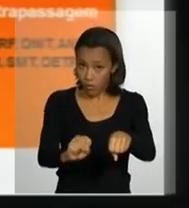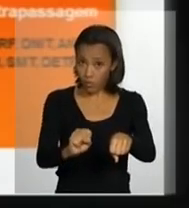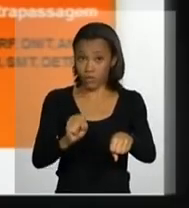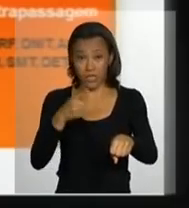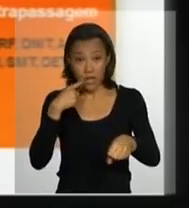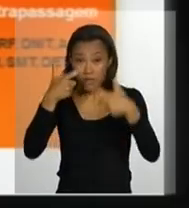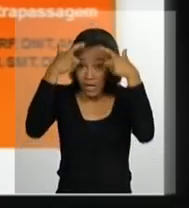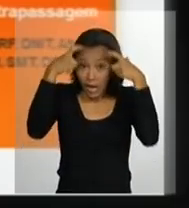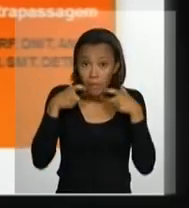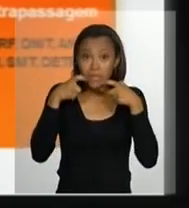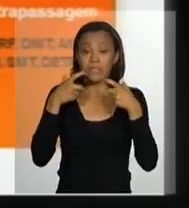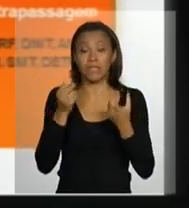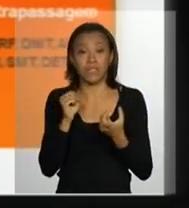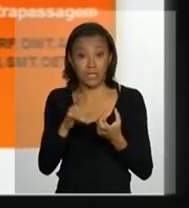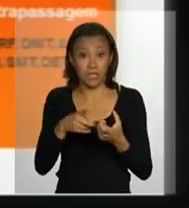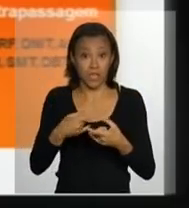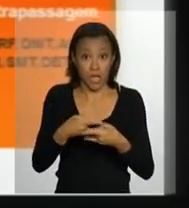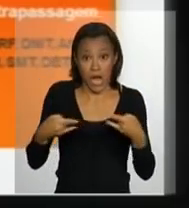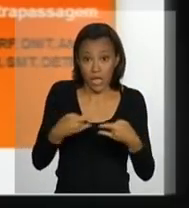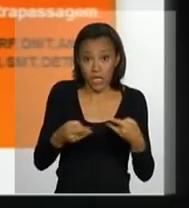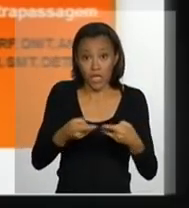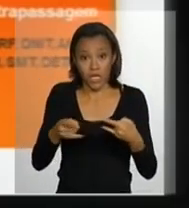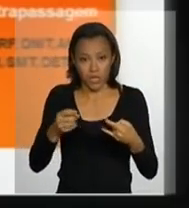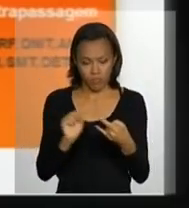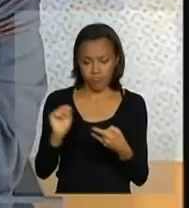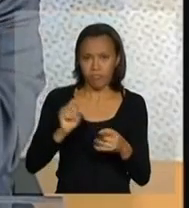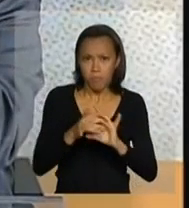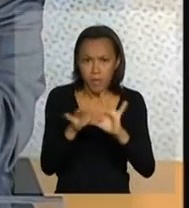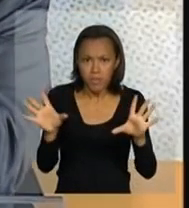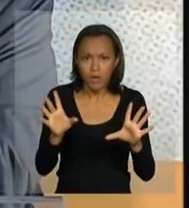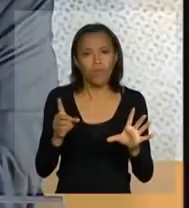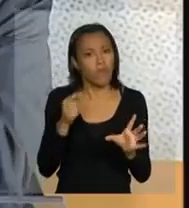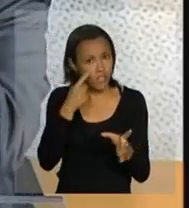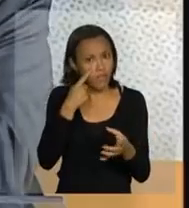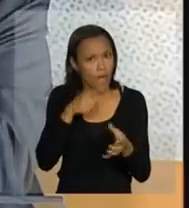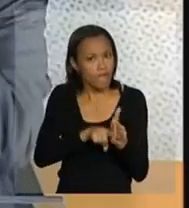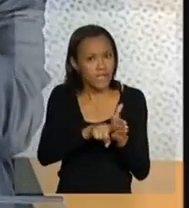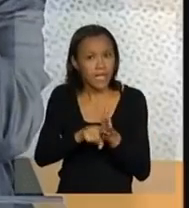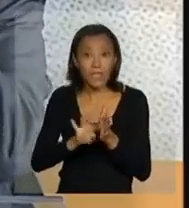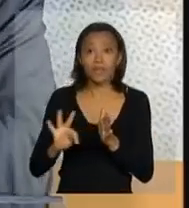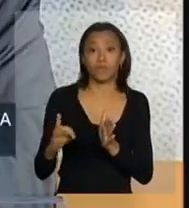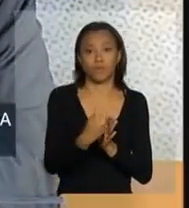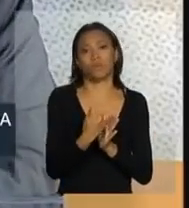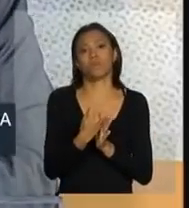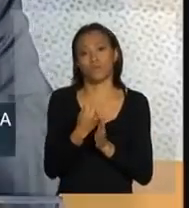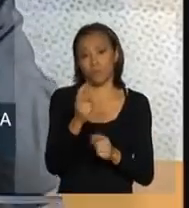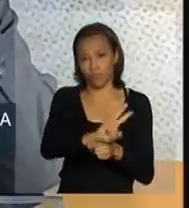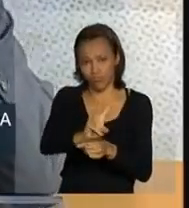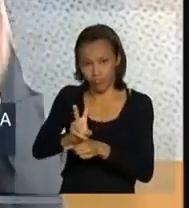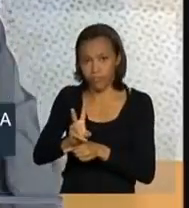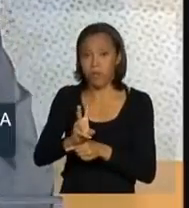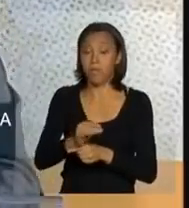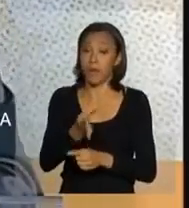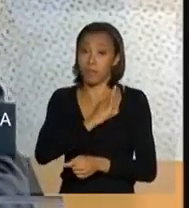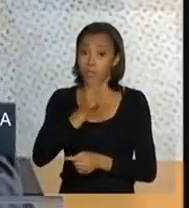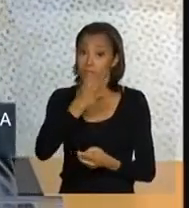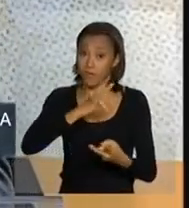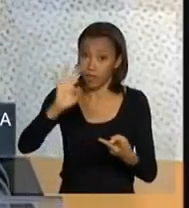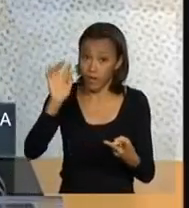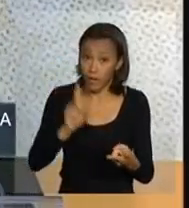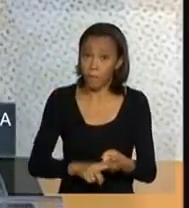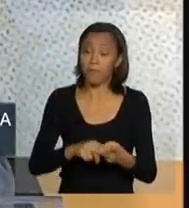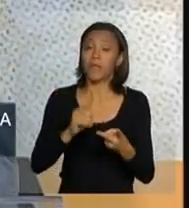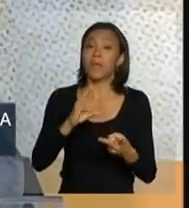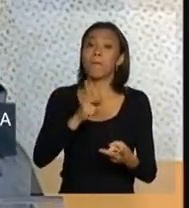equipamentos, irregularidade da condução, tudo aquilo que é estritamente necessário será fiscalizado. pela Polícia Rodoviária Federal,